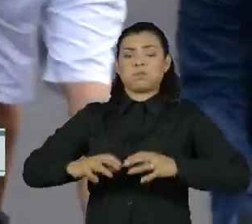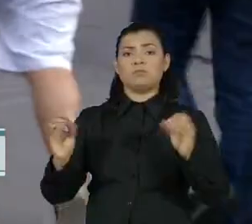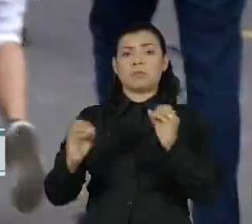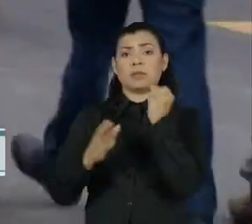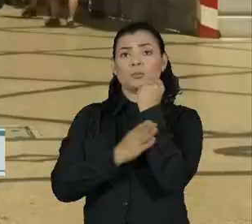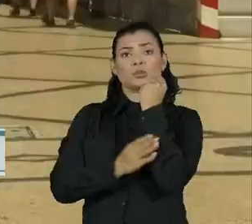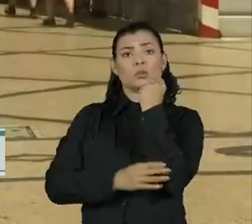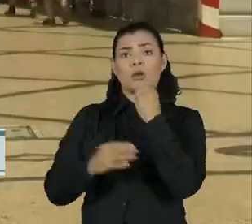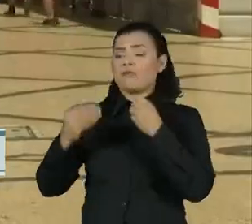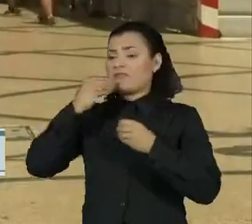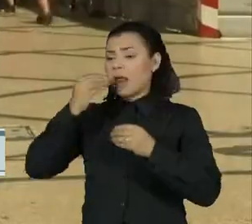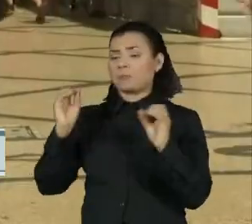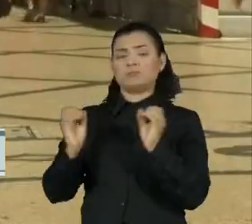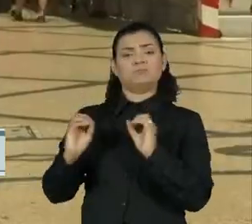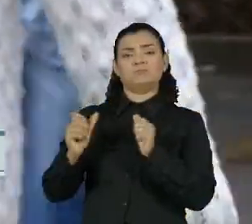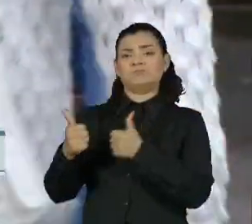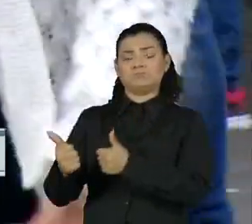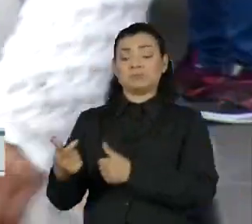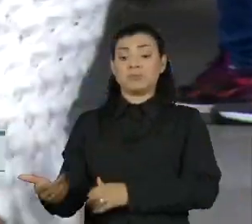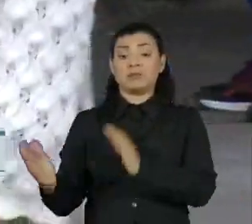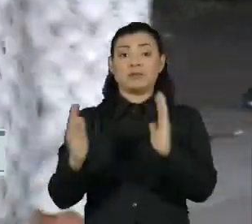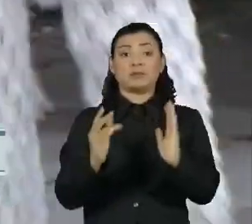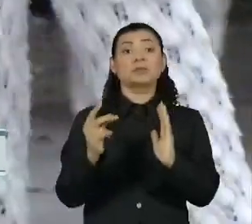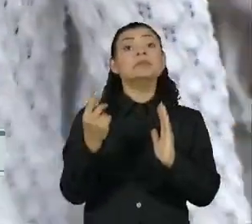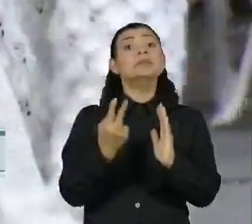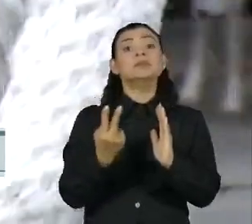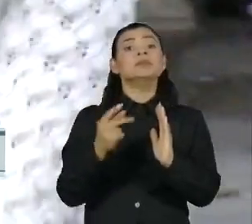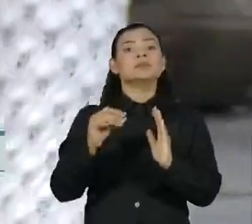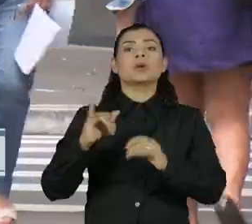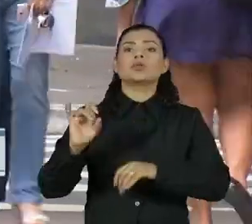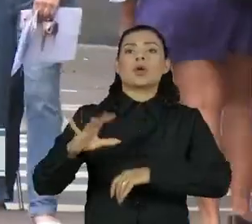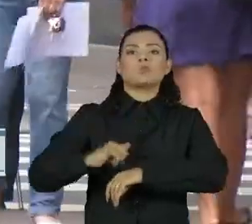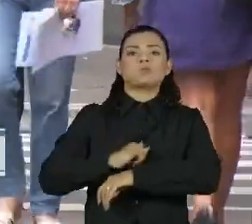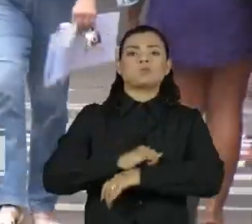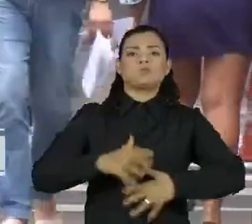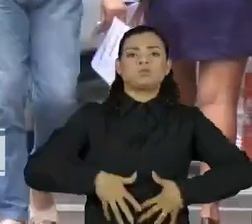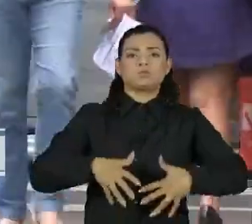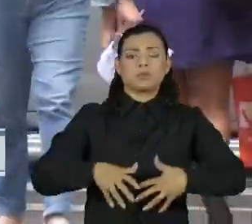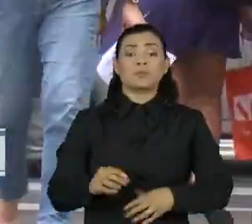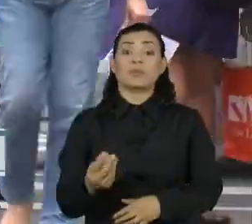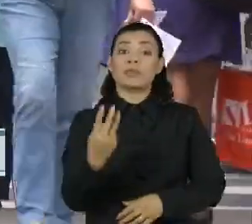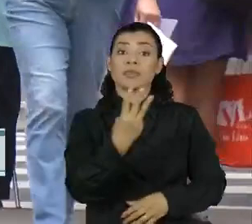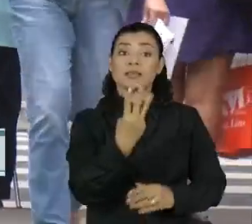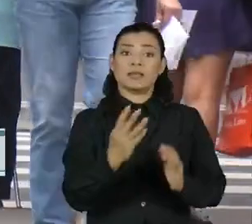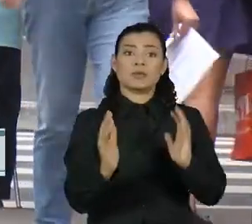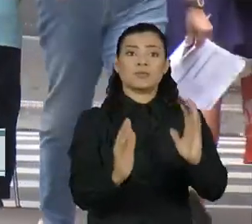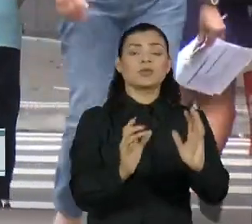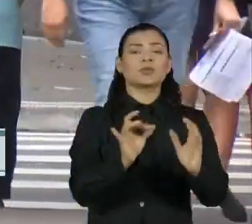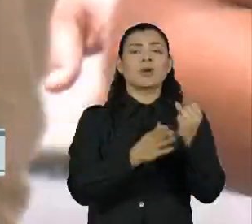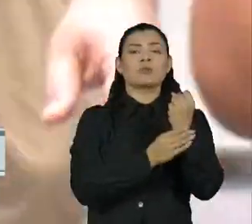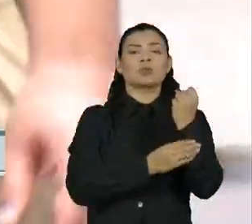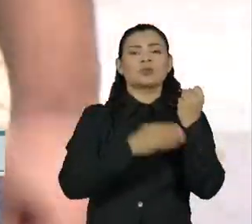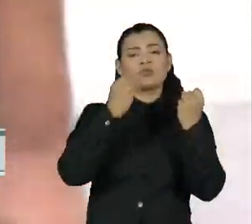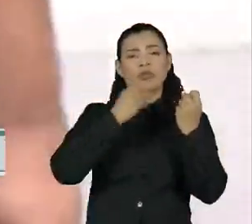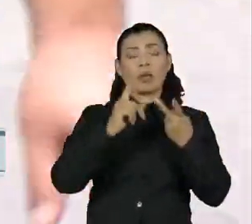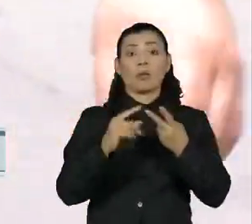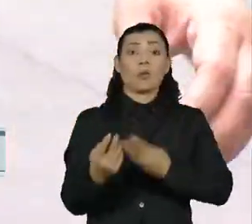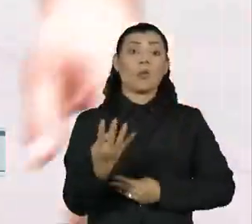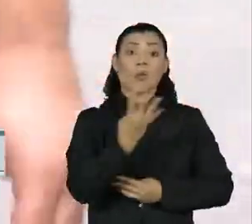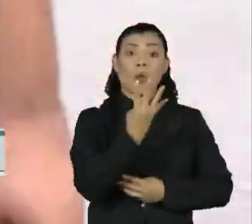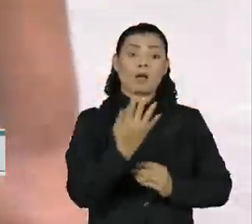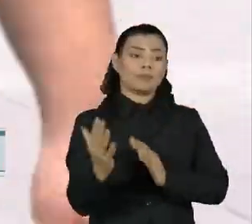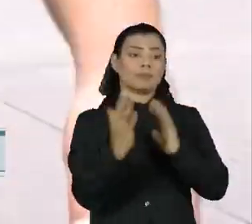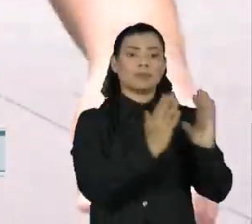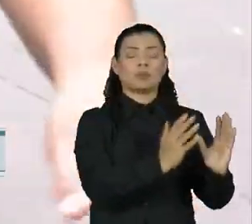fraqueza muscular. O segundo tinha apenas obesidade abdominal. O terceiro somente fraqueza muscular. E o quarto